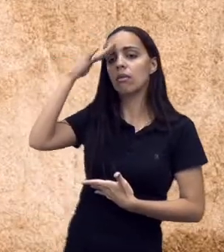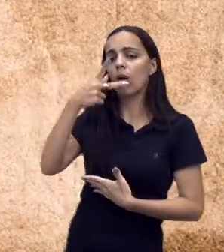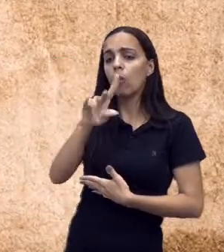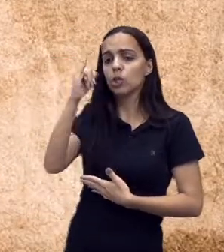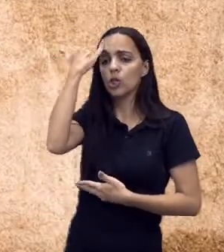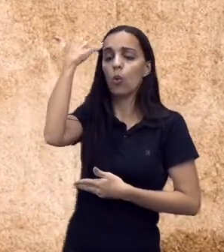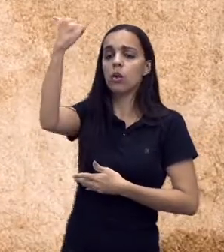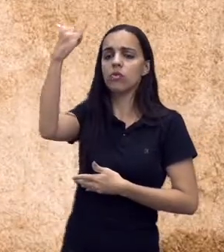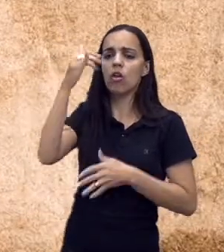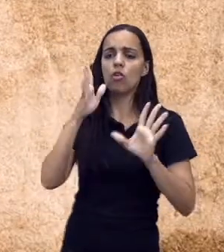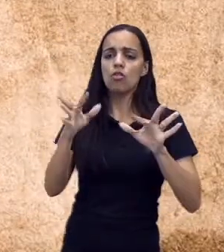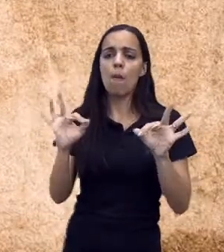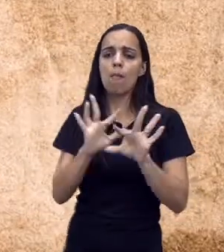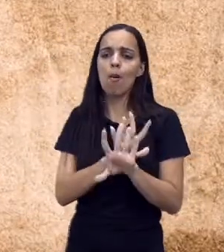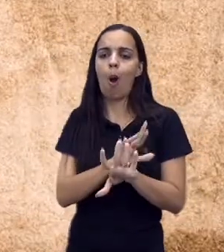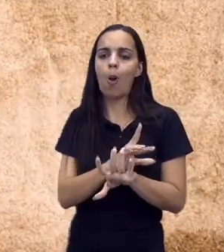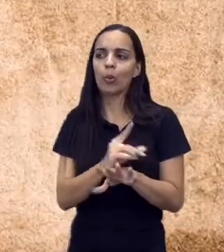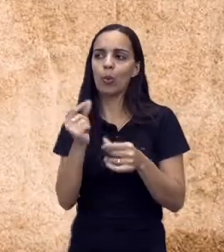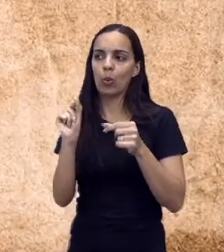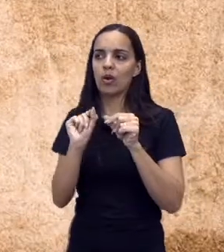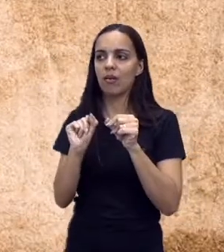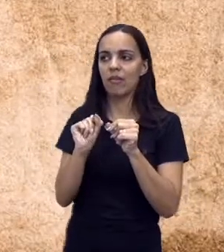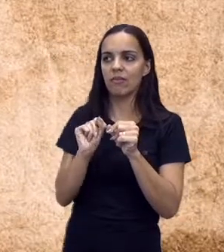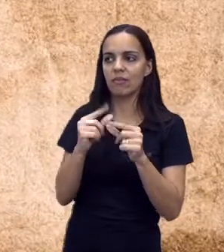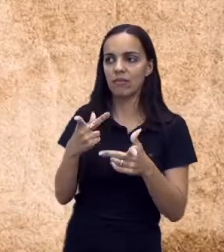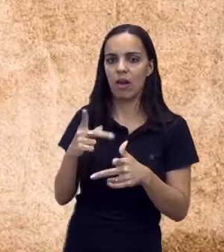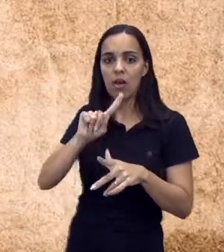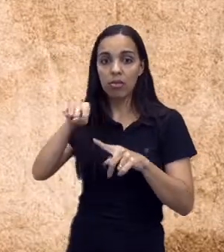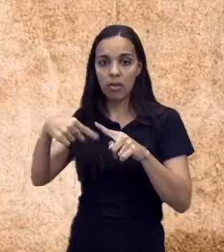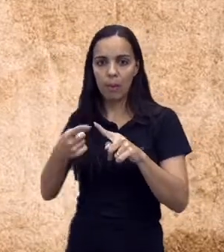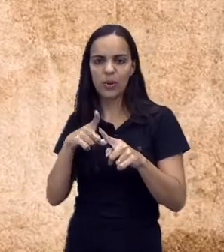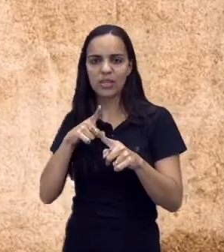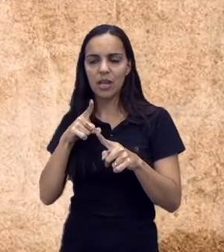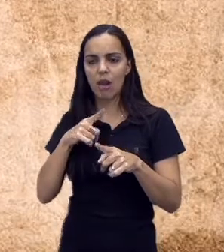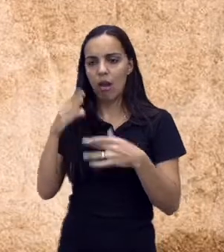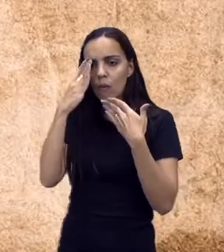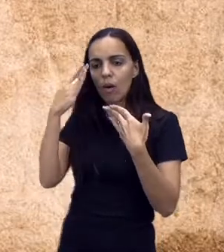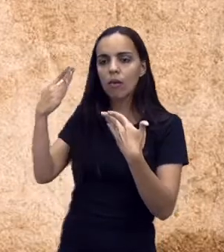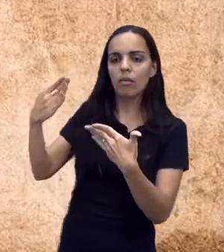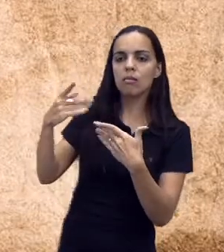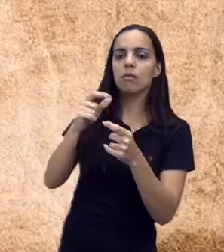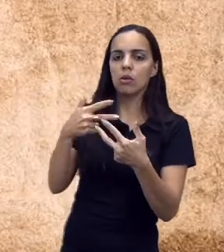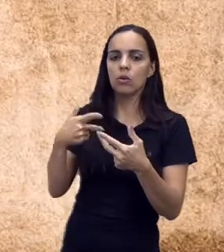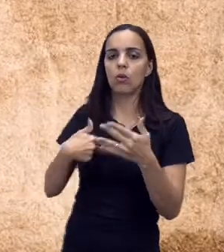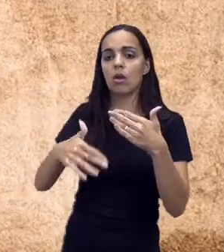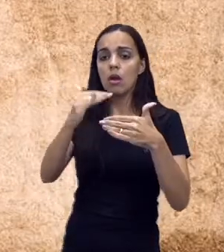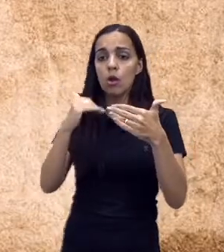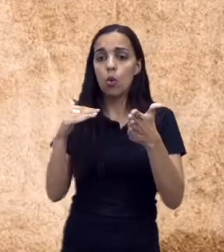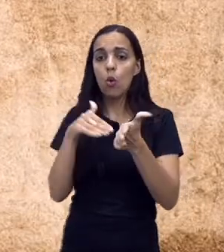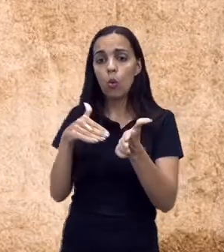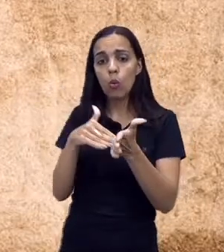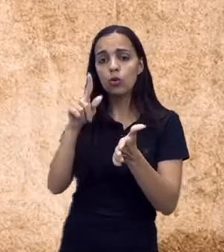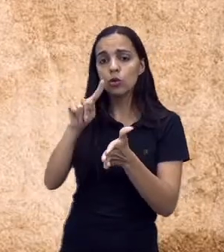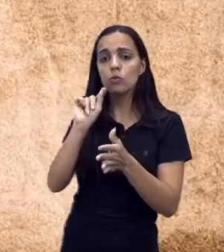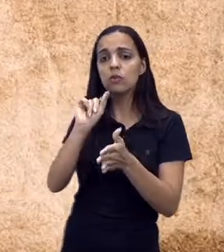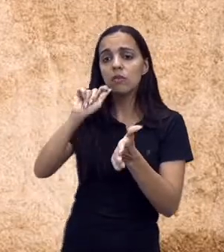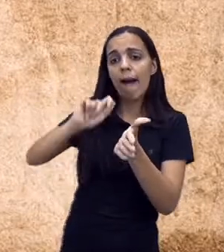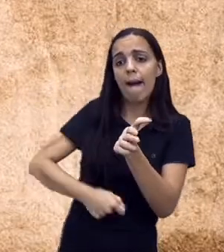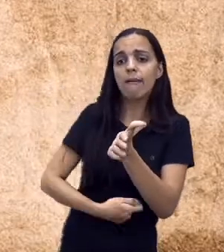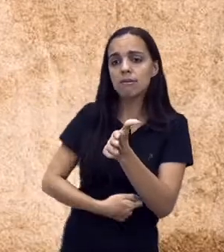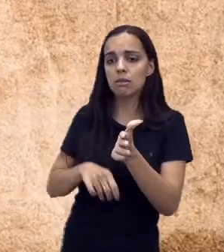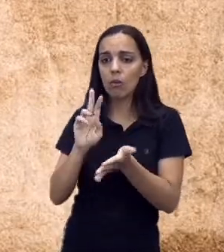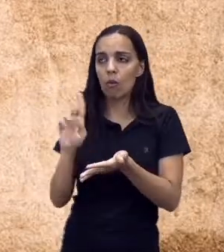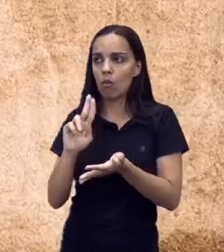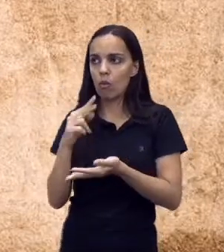pula mais uma linha, salta mais uma linha e assina. A carta aberta, ela tem que ser assinada. Tá certo? Então,